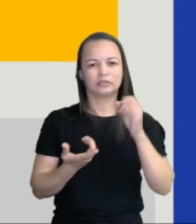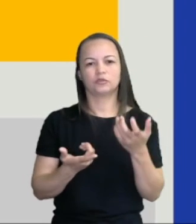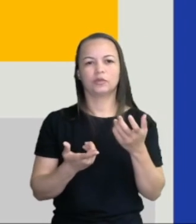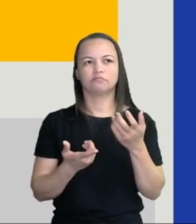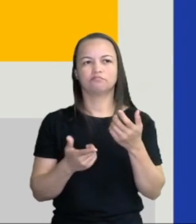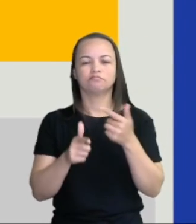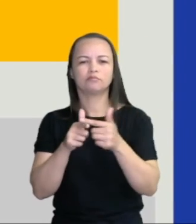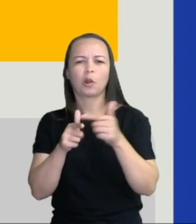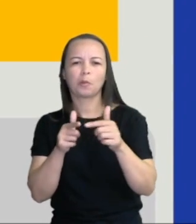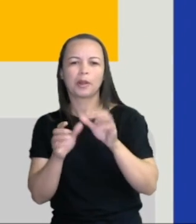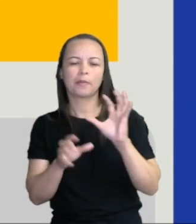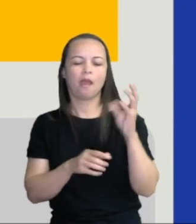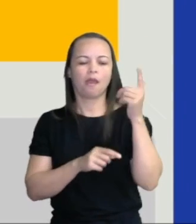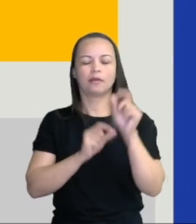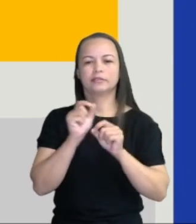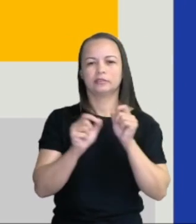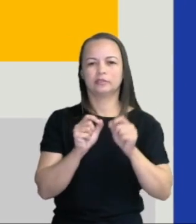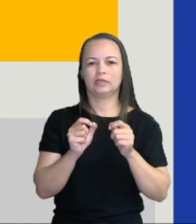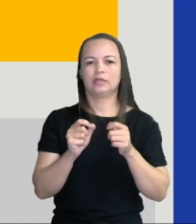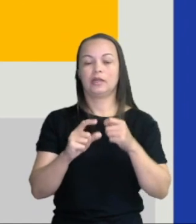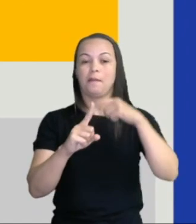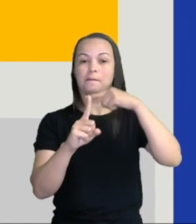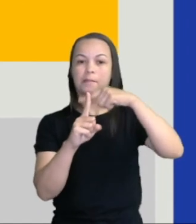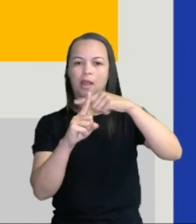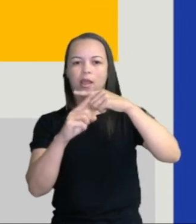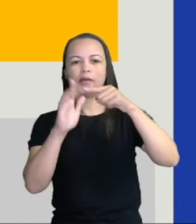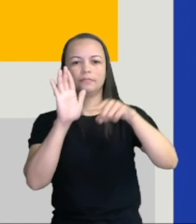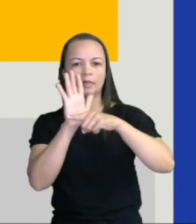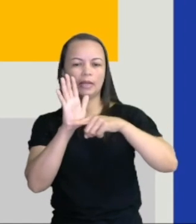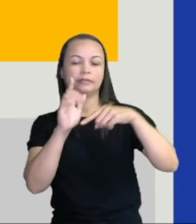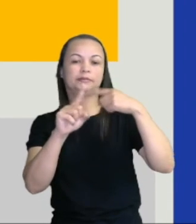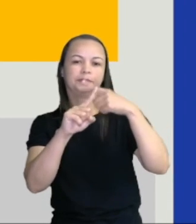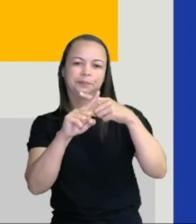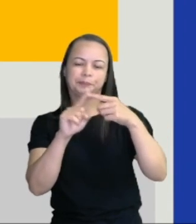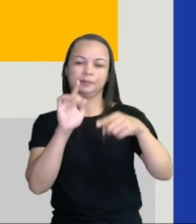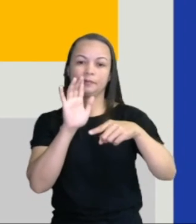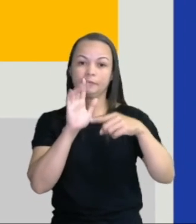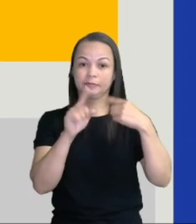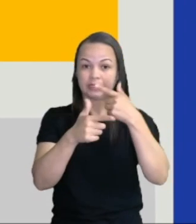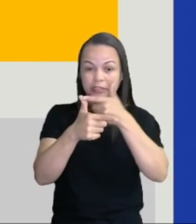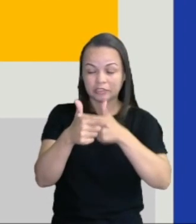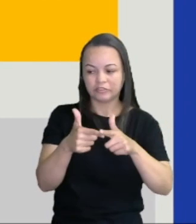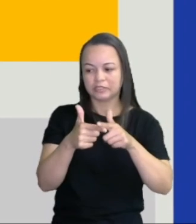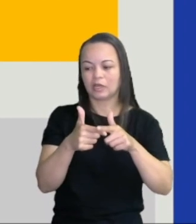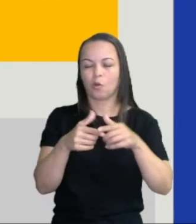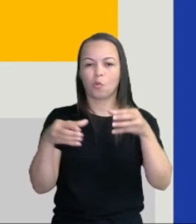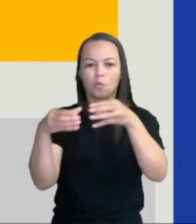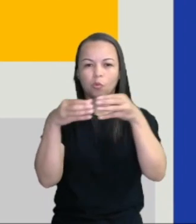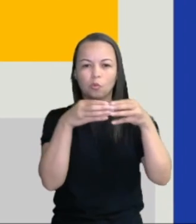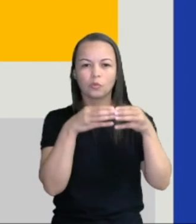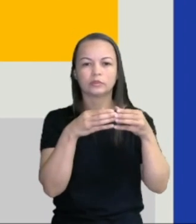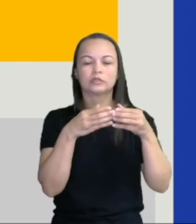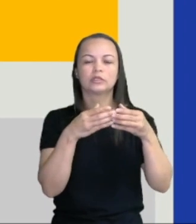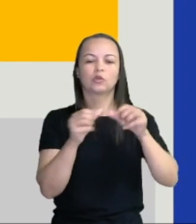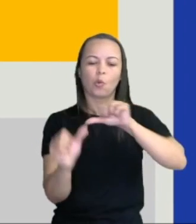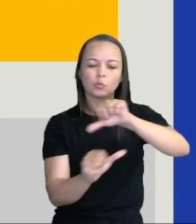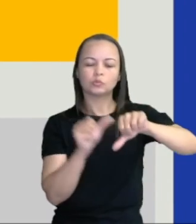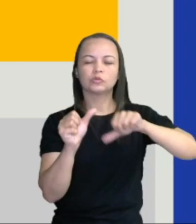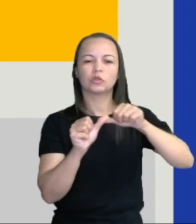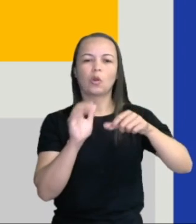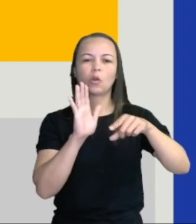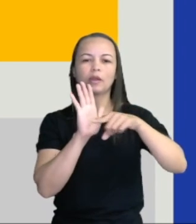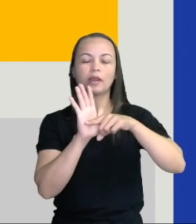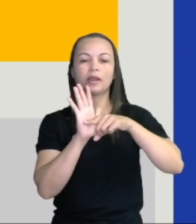combinando adição, subtração, multiplicação e divisão, utilizando adição com reagrupamento, subtração com trocas,